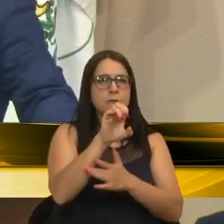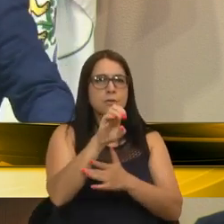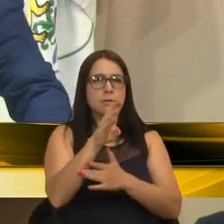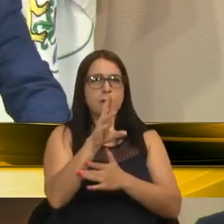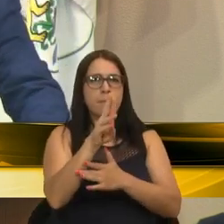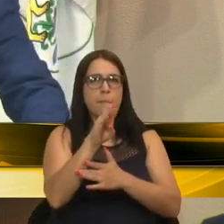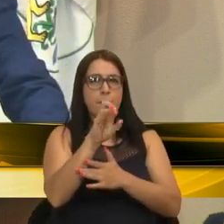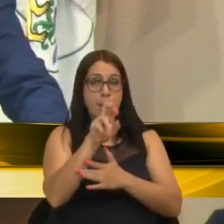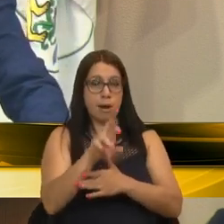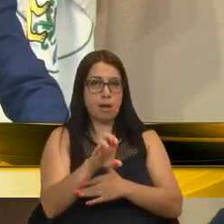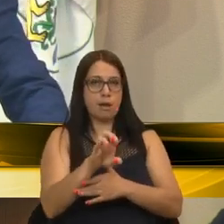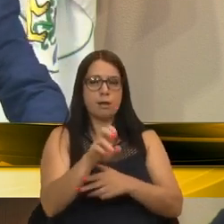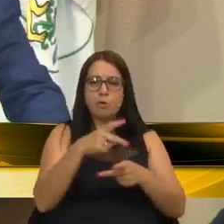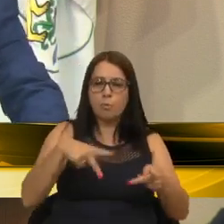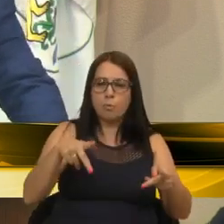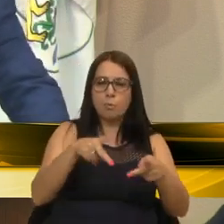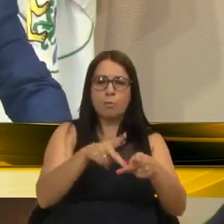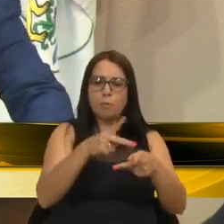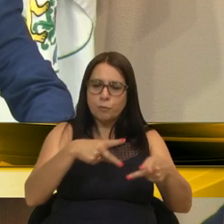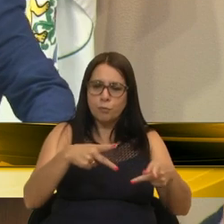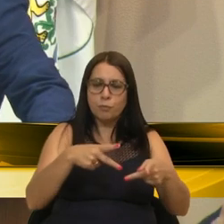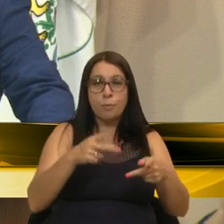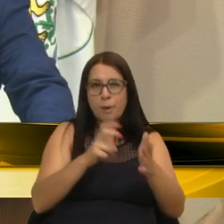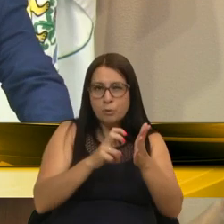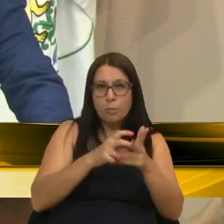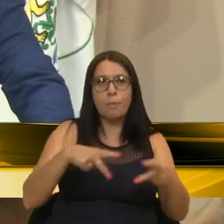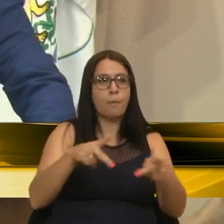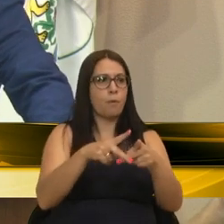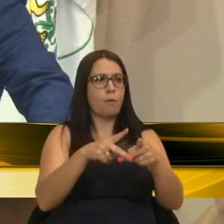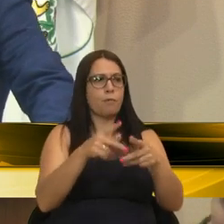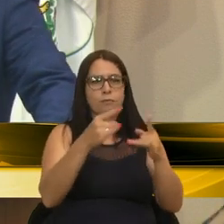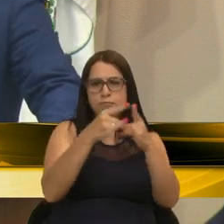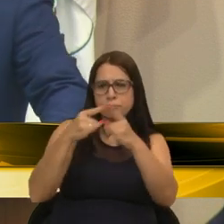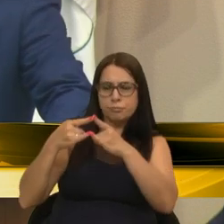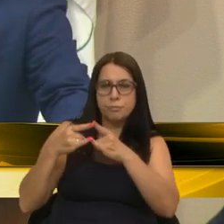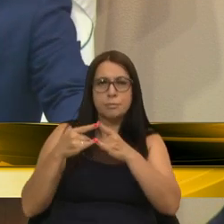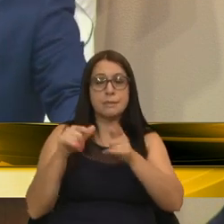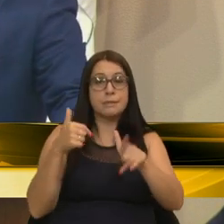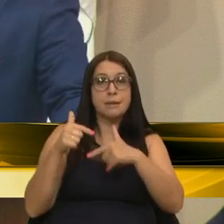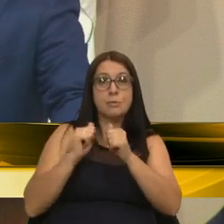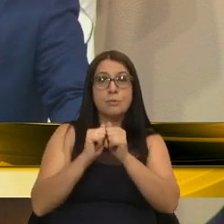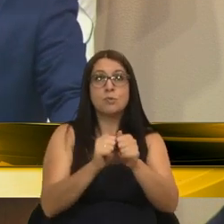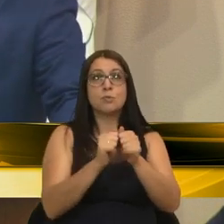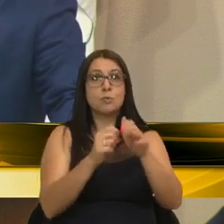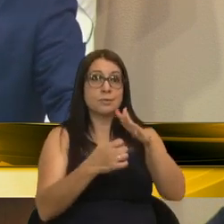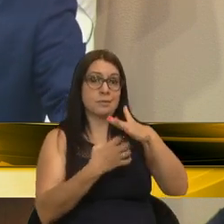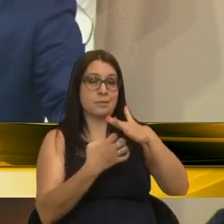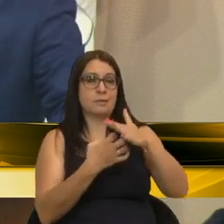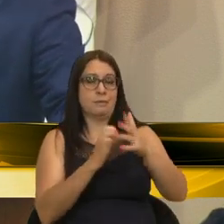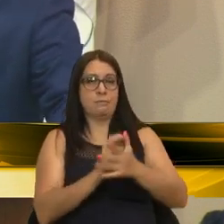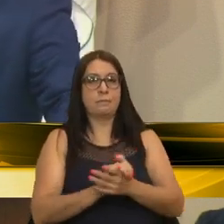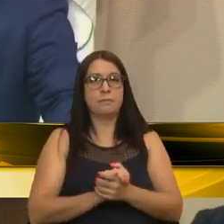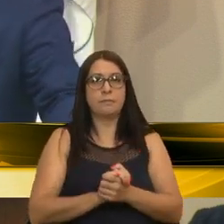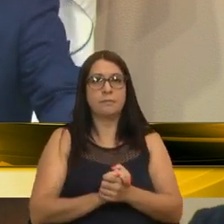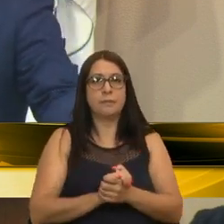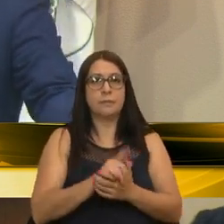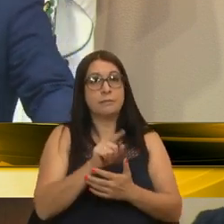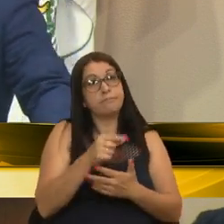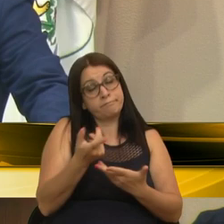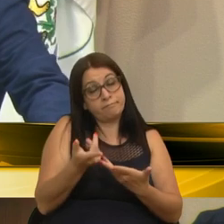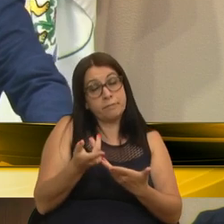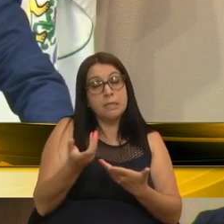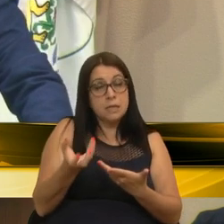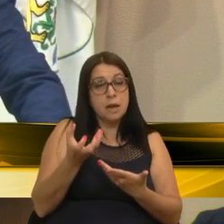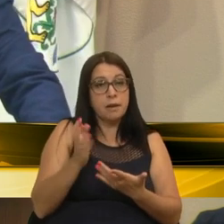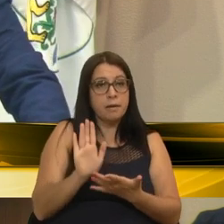Serra, com o Banco do Povo, com esses vários órgãos todos que trabalham essas questões dessas empresas. Então, se quer,